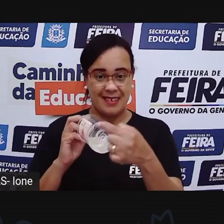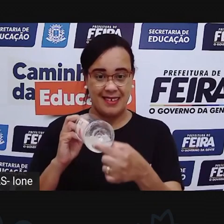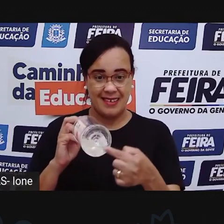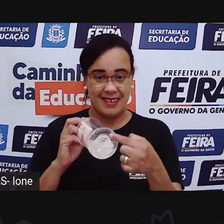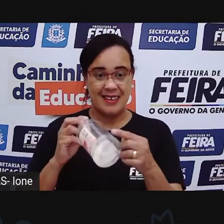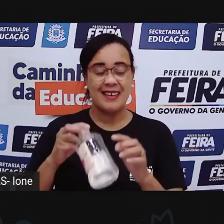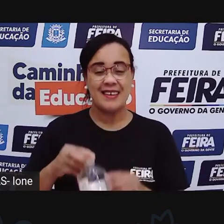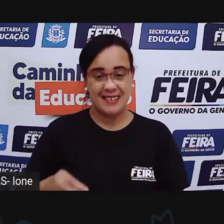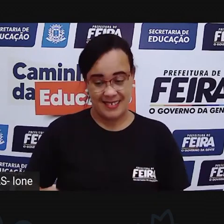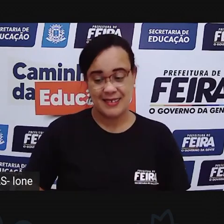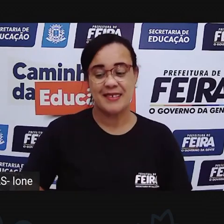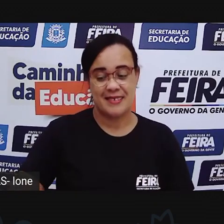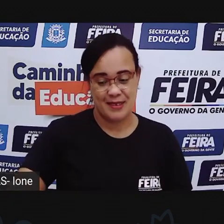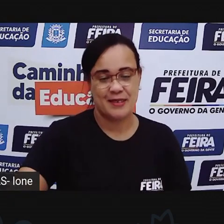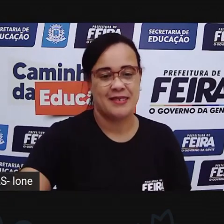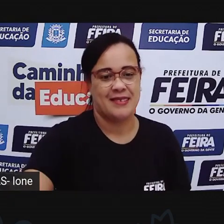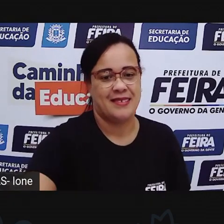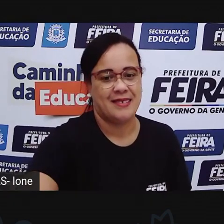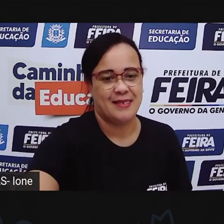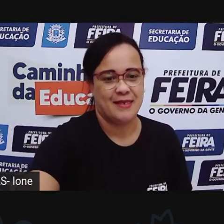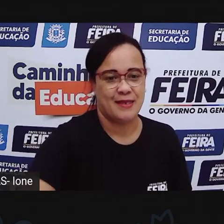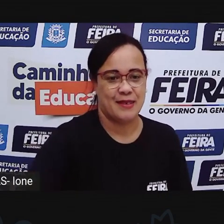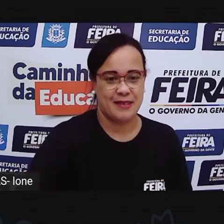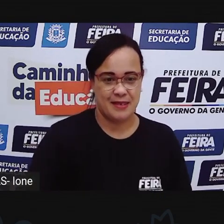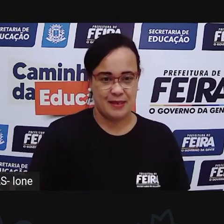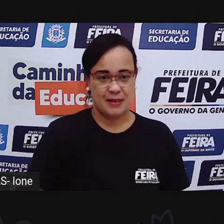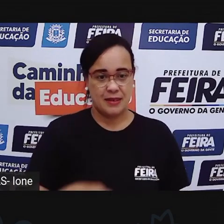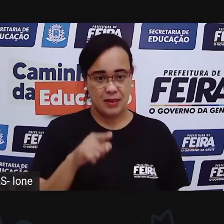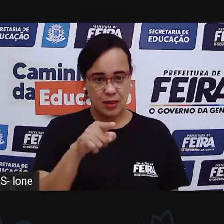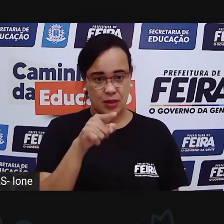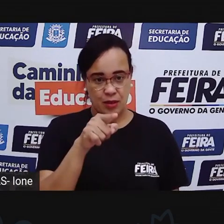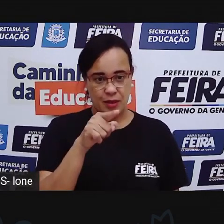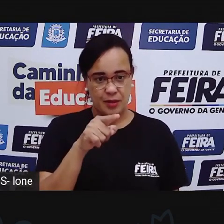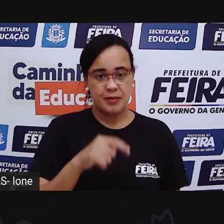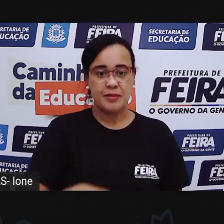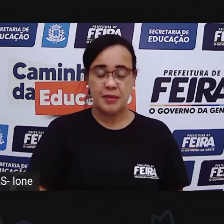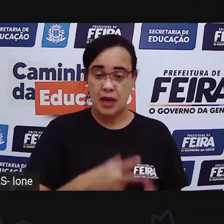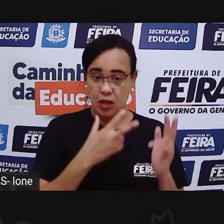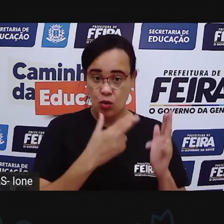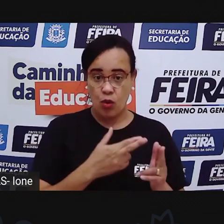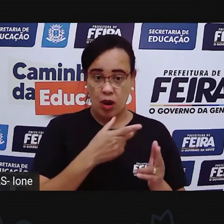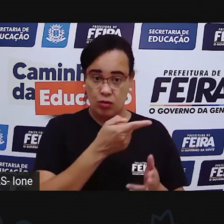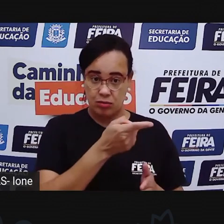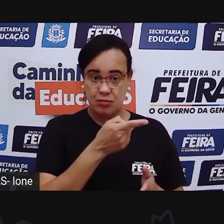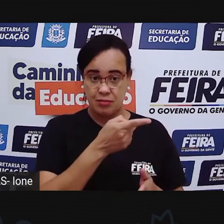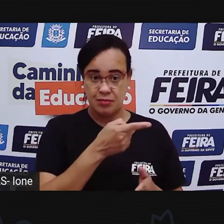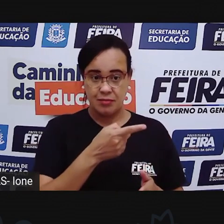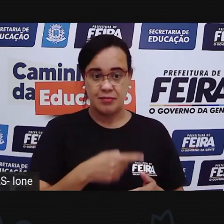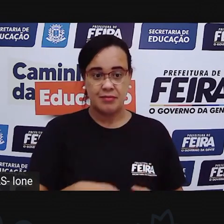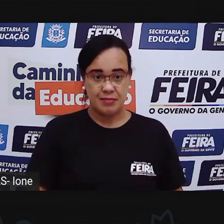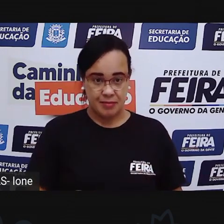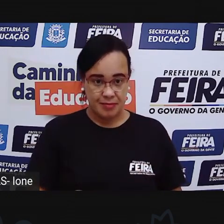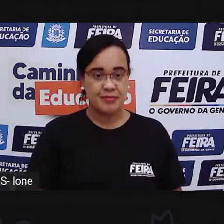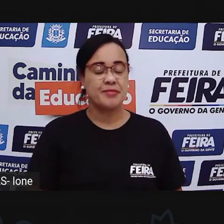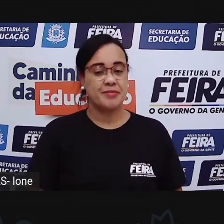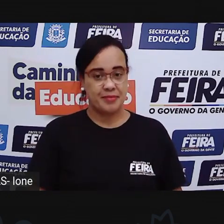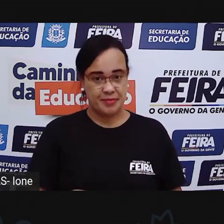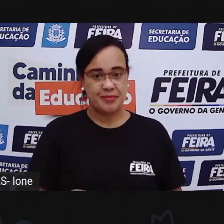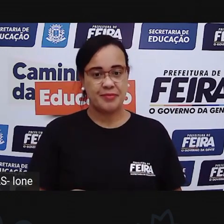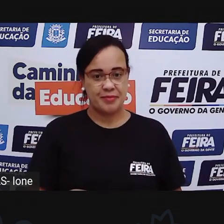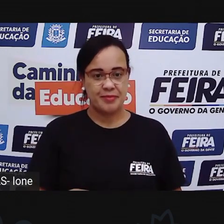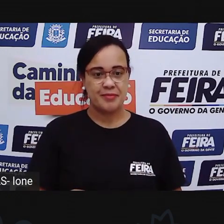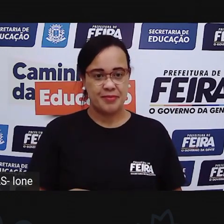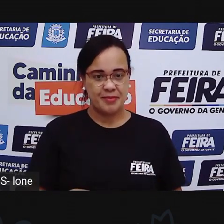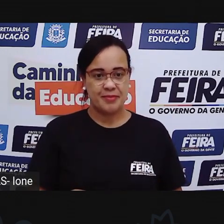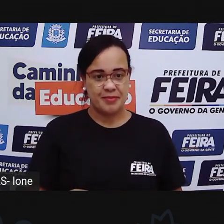só para mostrar aqui para vocês, vendo? O fundinho da garrafa. Ela é transparente, ó, mas dá para vocês verem um pouquinho.